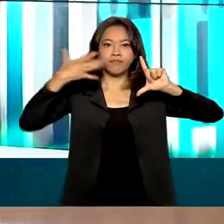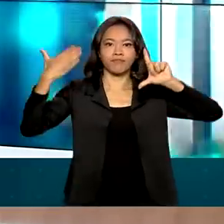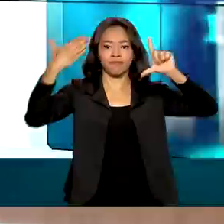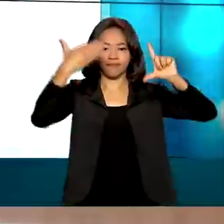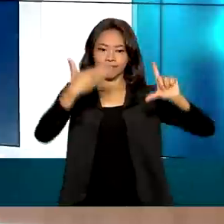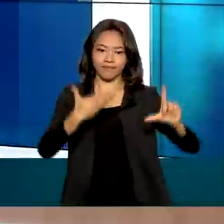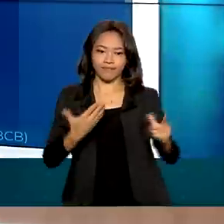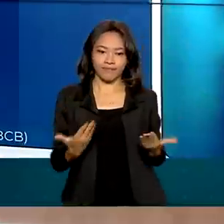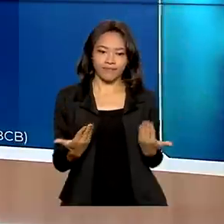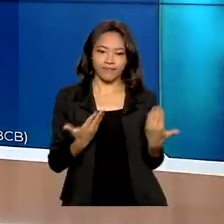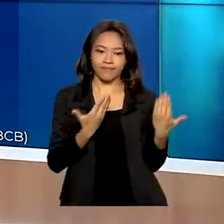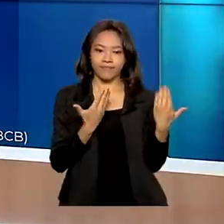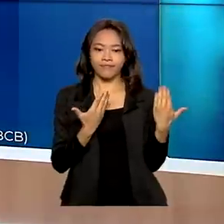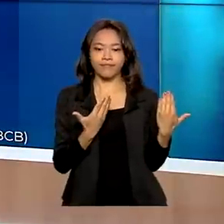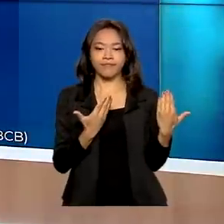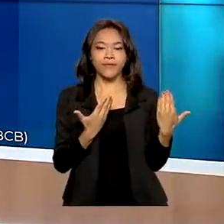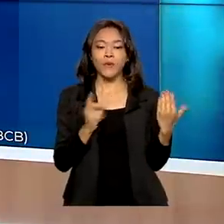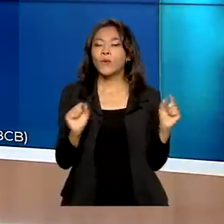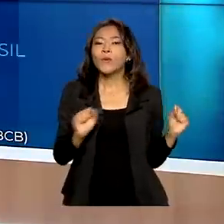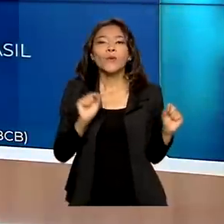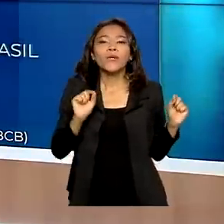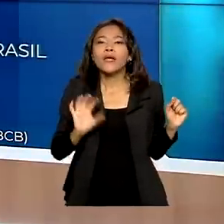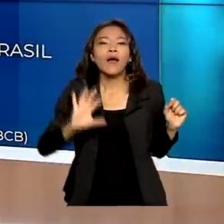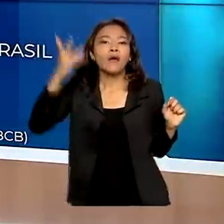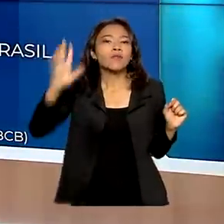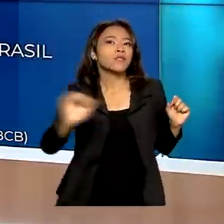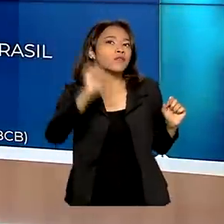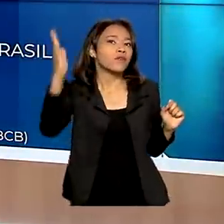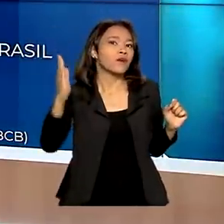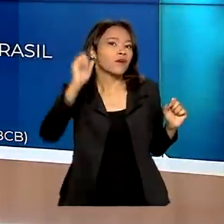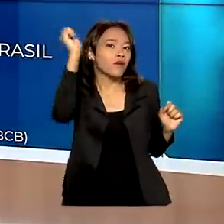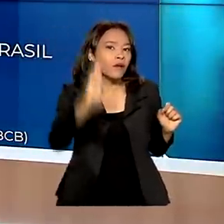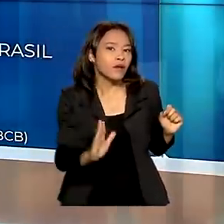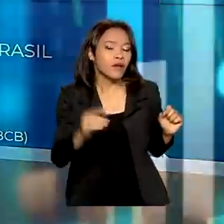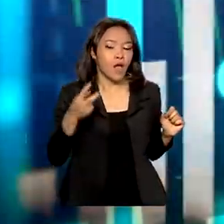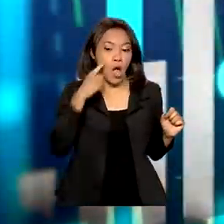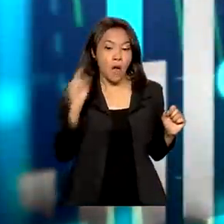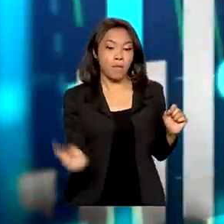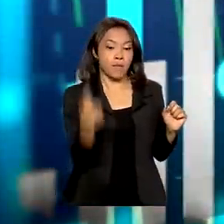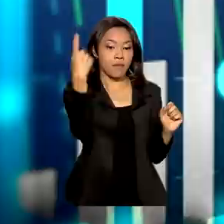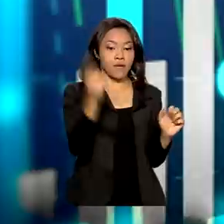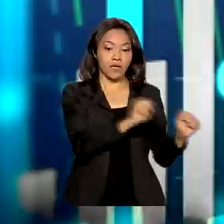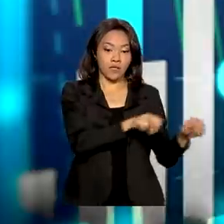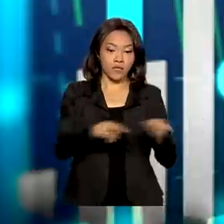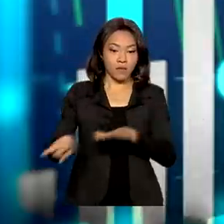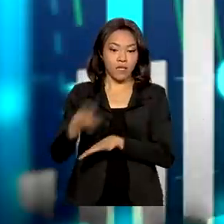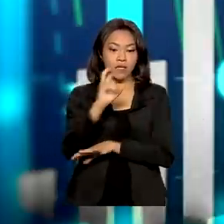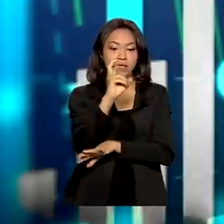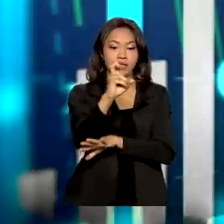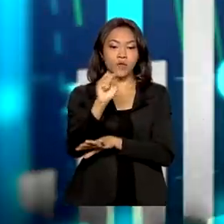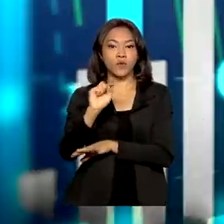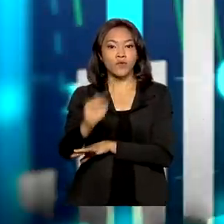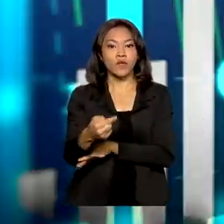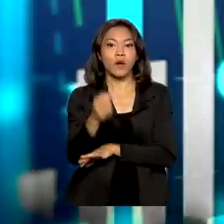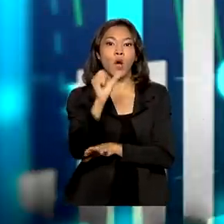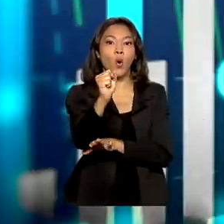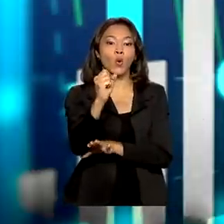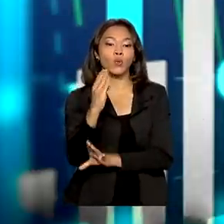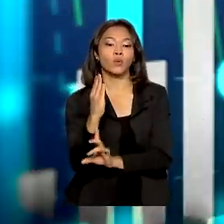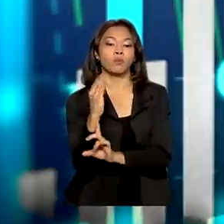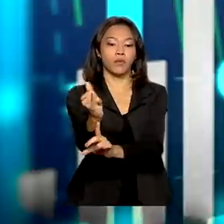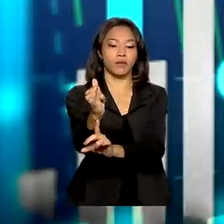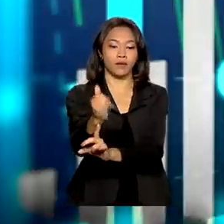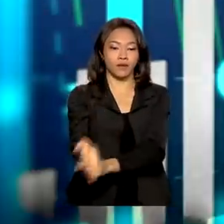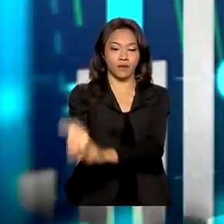mostrando então já o que está acontecendo na área internacional. Obtivemos na primeira semana exportações de R 5,8 bilhões contra